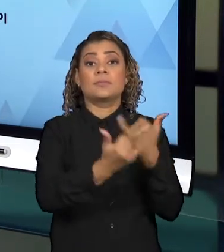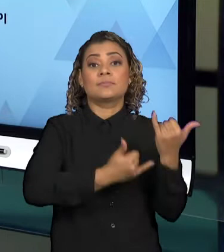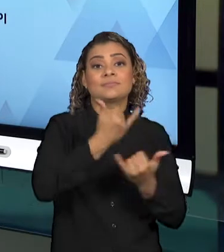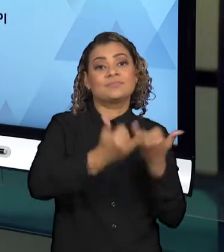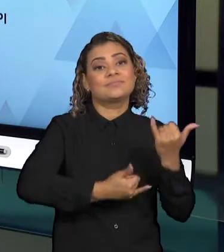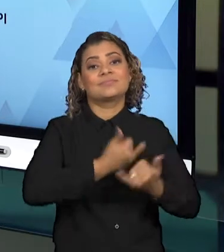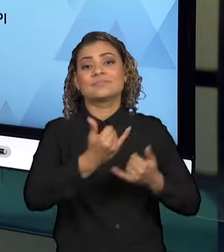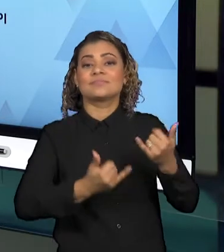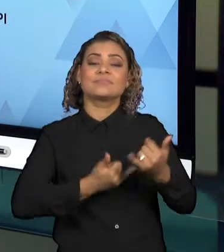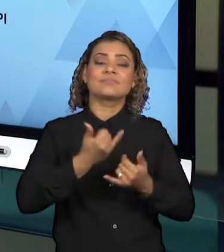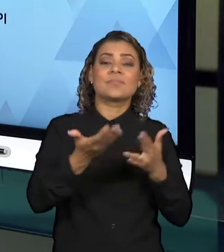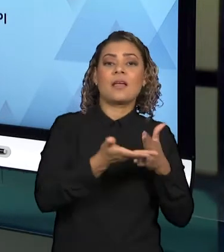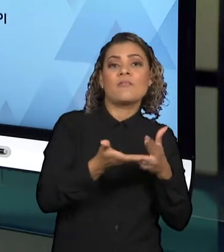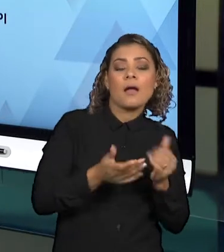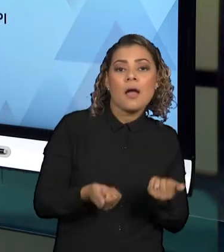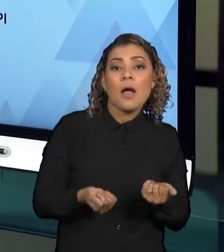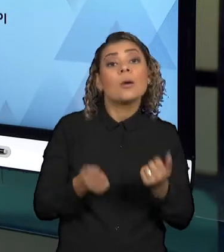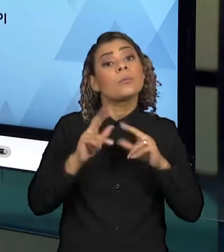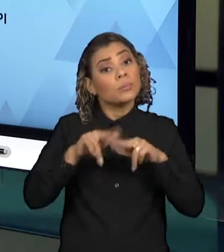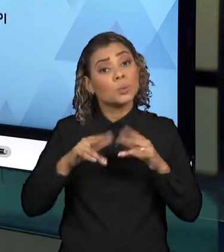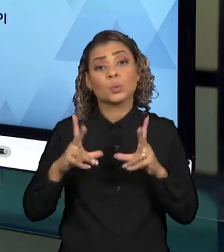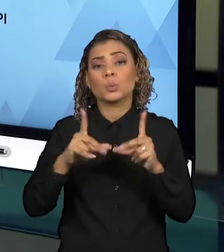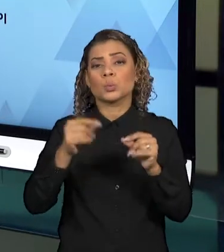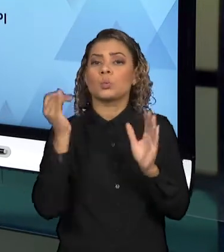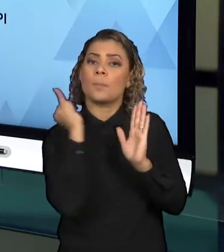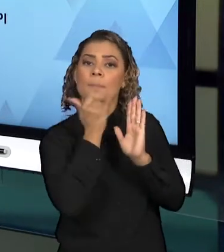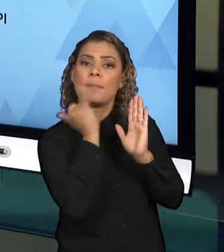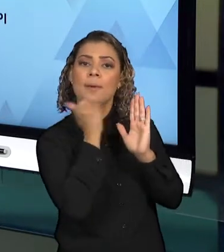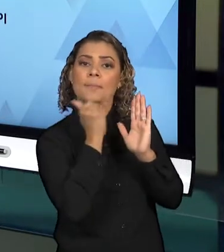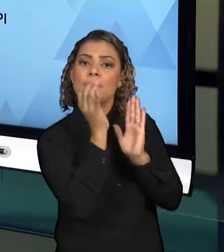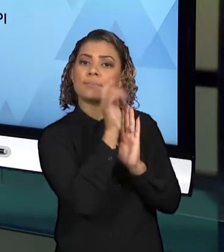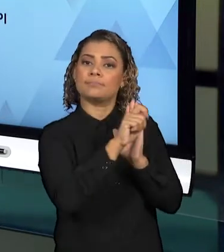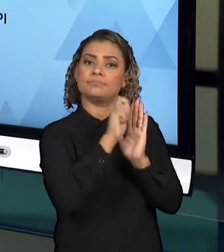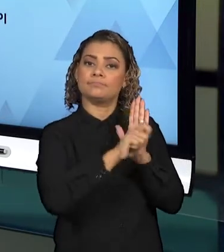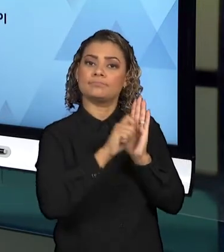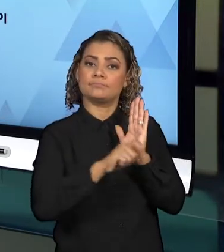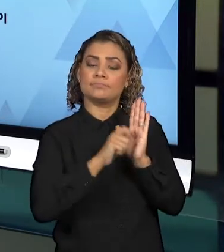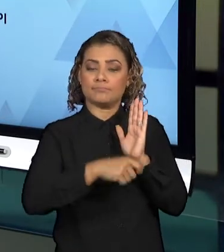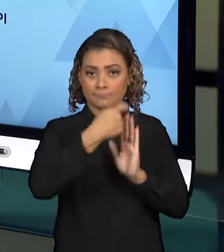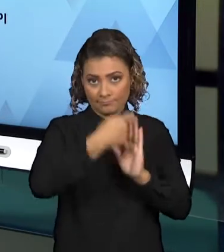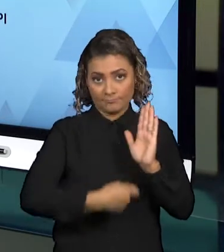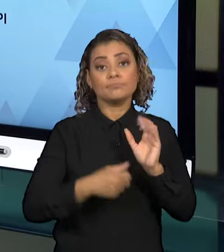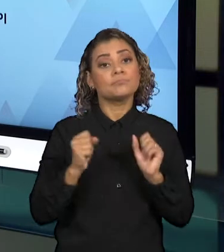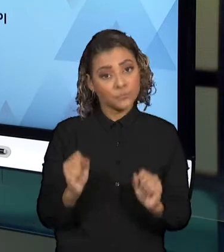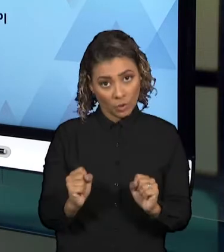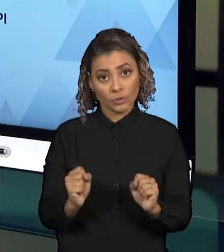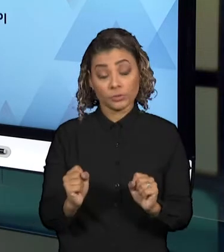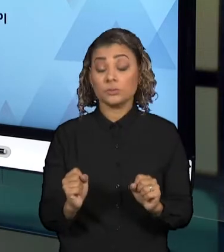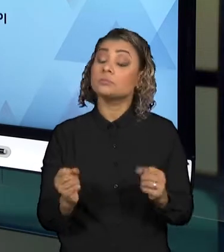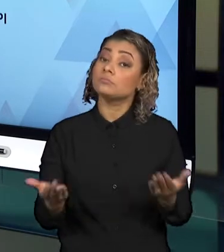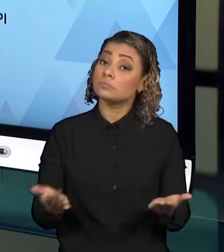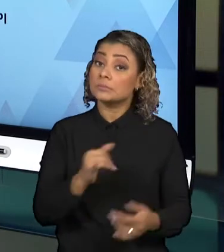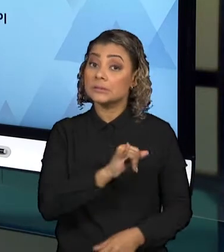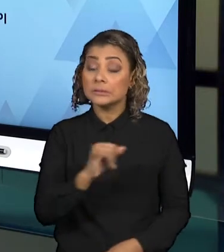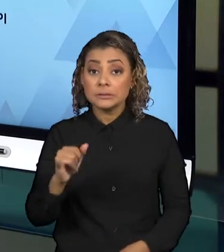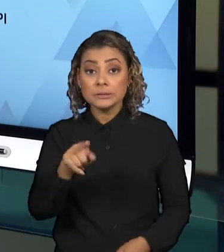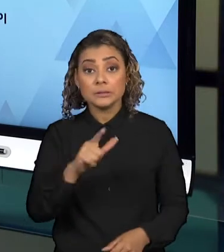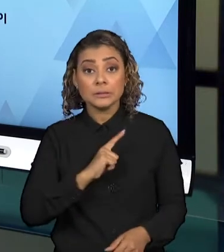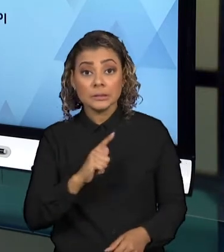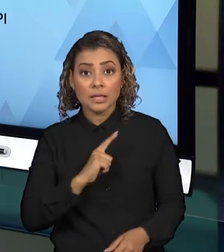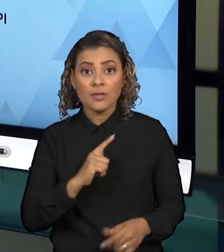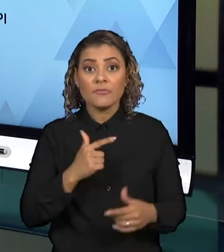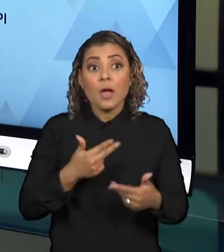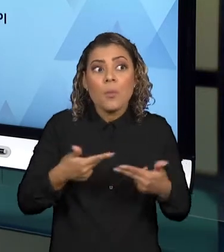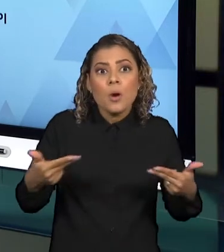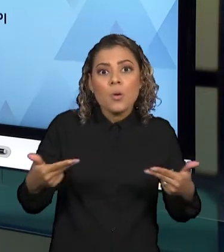escolas, tudo isso pode ser descrito nesse relatório. Inclusive, se houve alguma